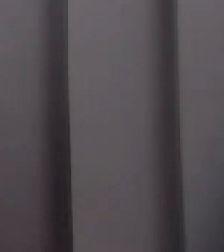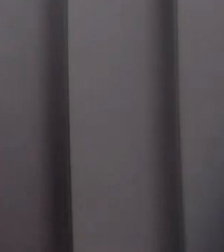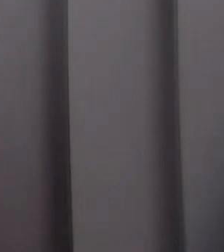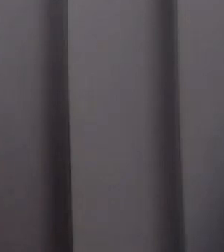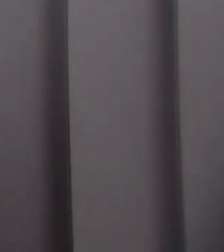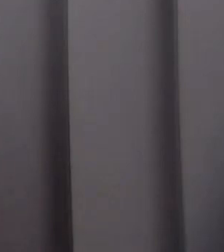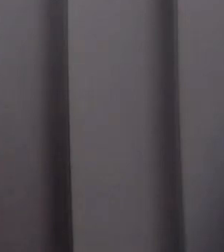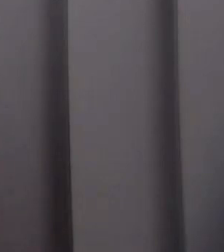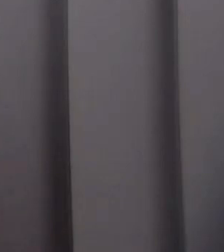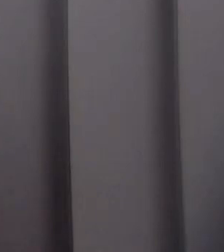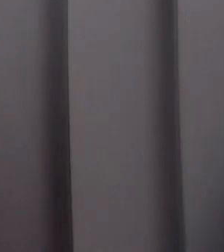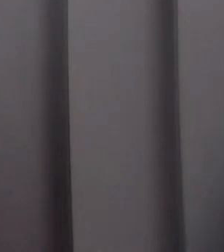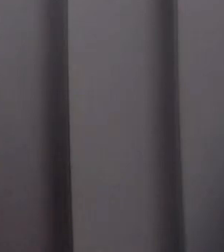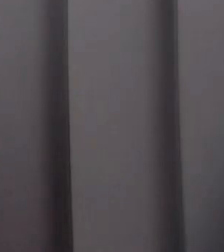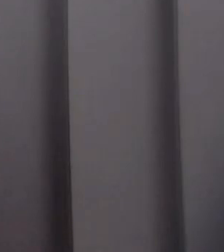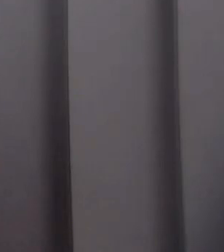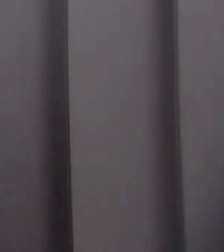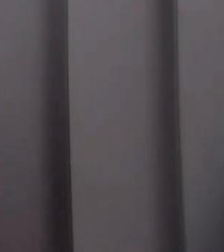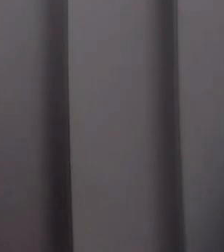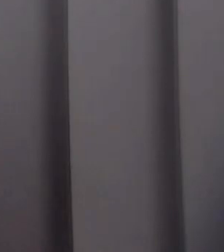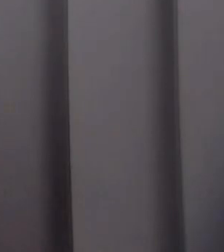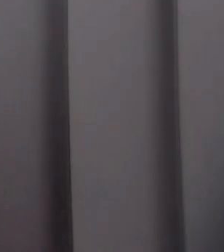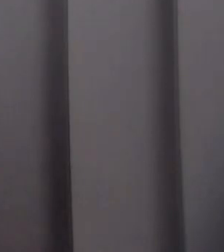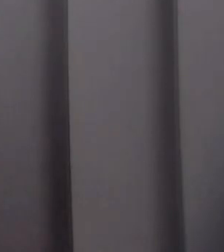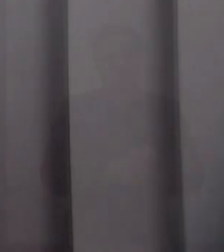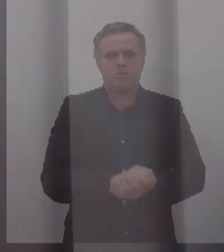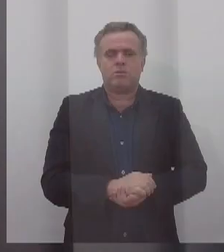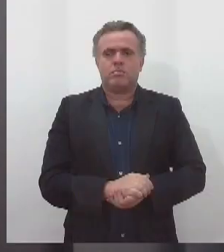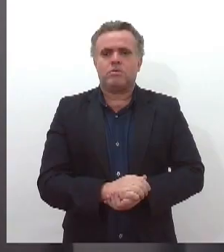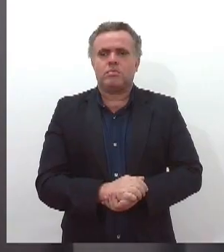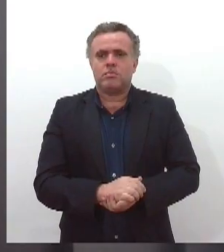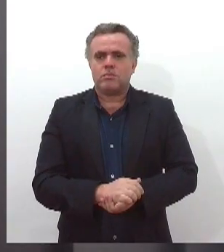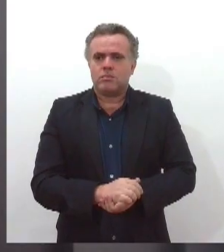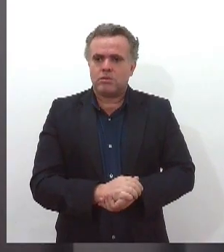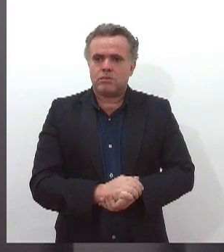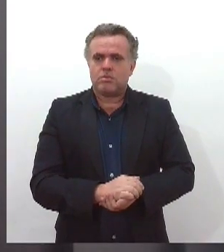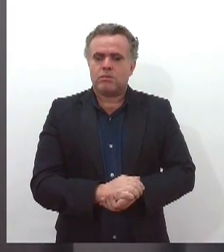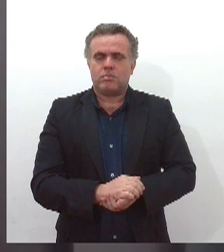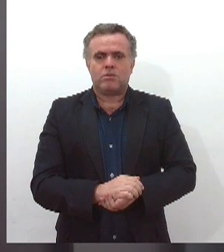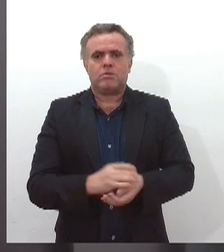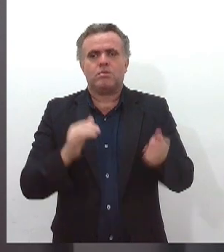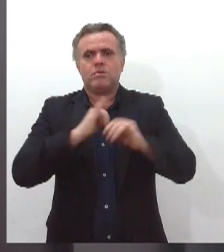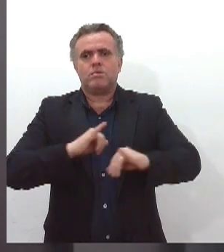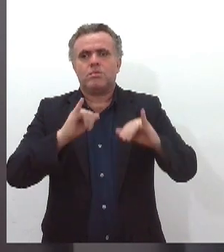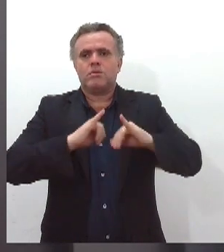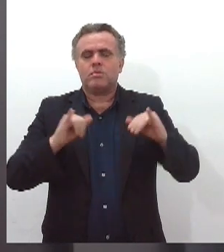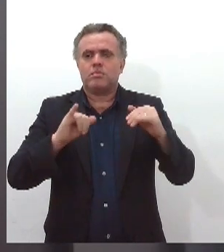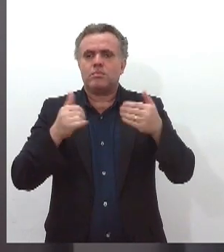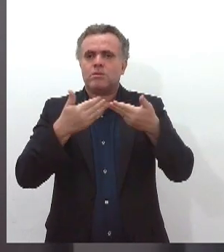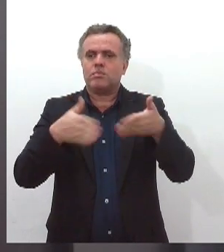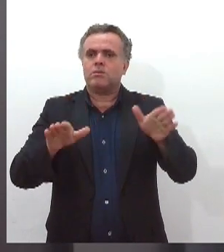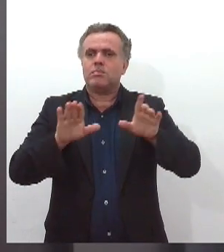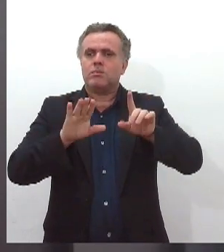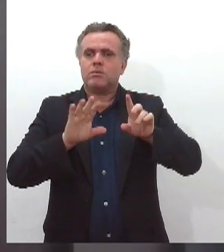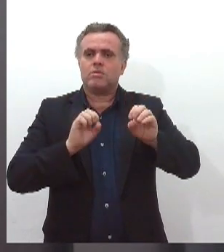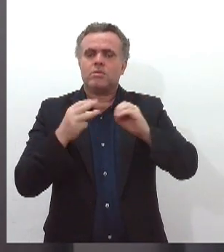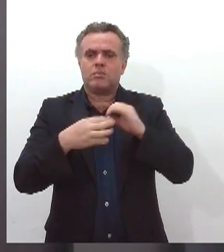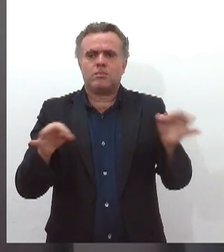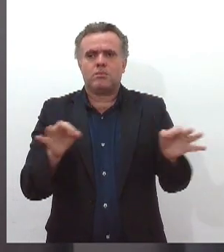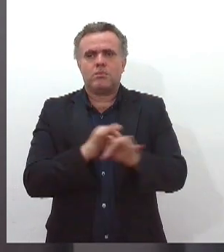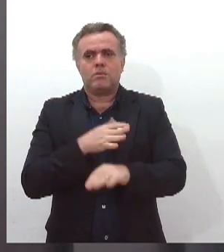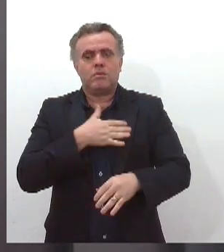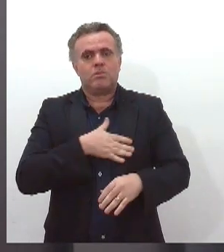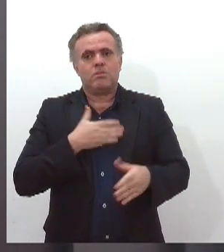Olá, muito boa tarde. Está no ar o Informativo TV Alésio. Na sessão de ontem, os deputados apreciaram e aprovaram